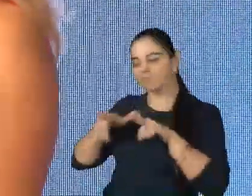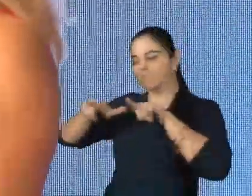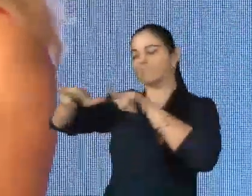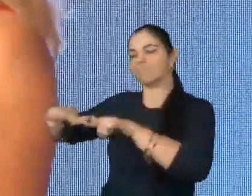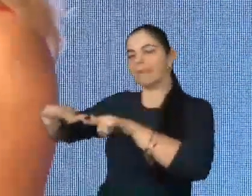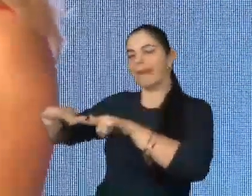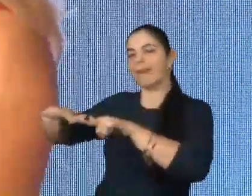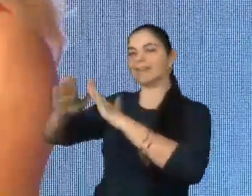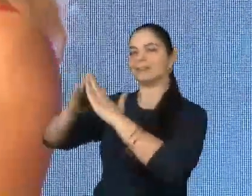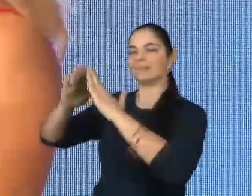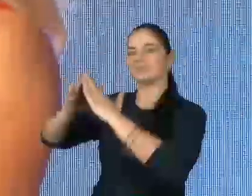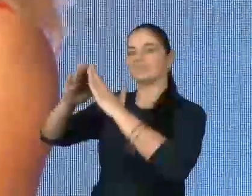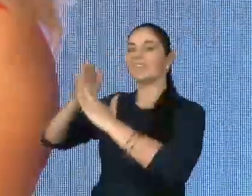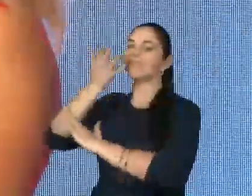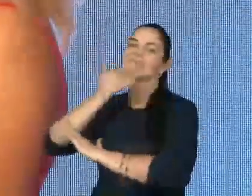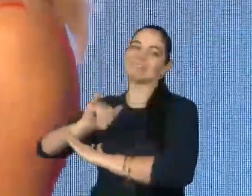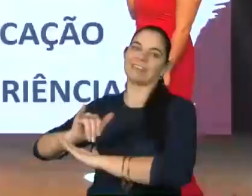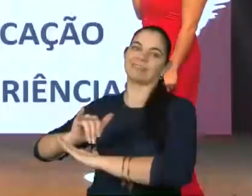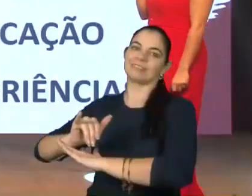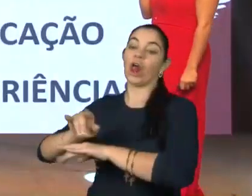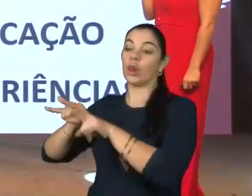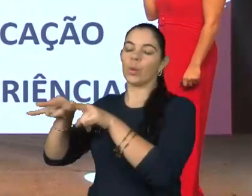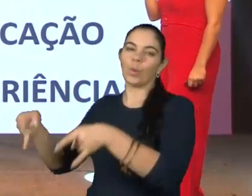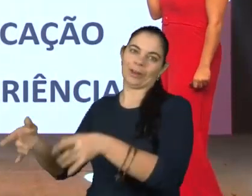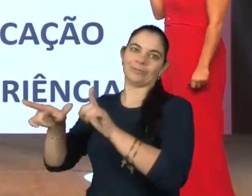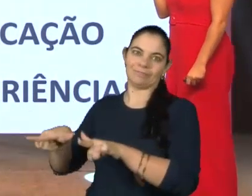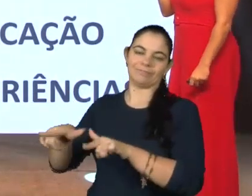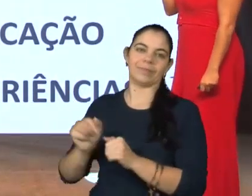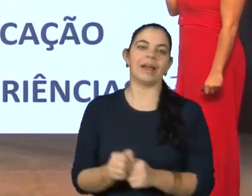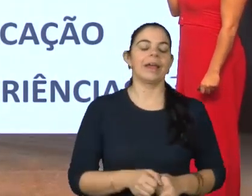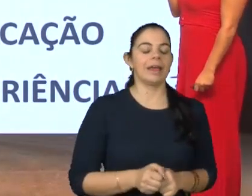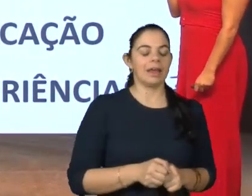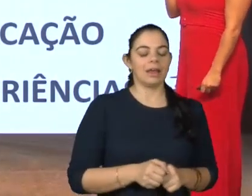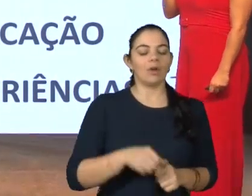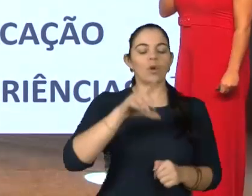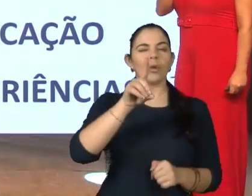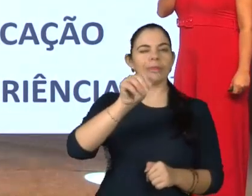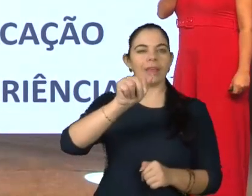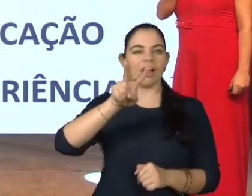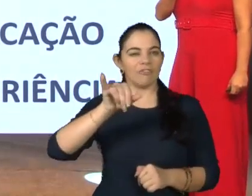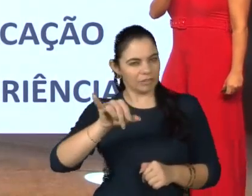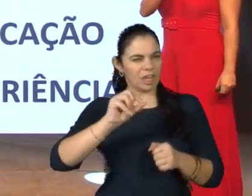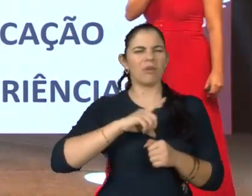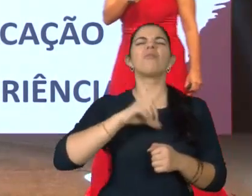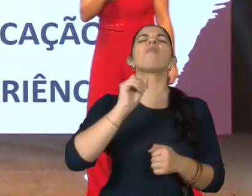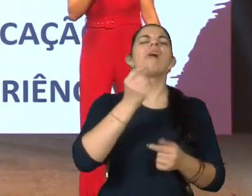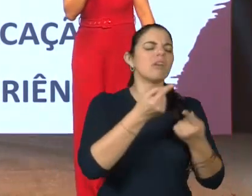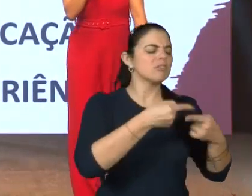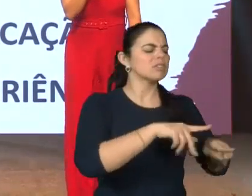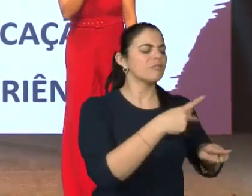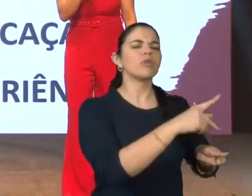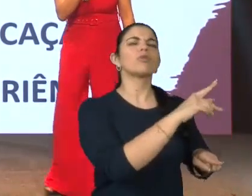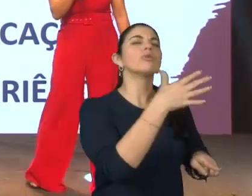Ou seja, esse é o Davi, um paciente muito querido. quais eram os desafios? Primeiro,